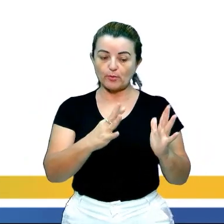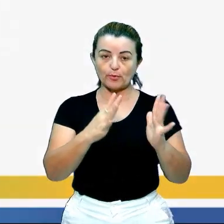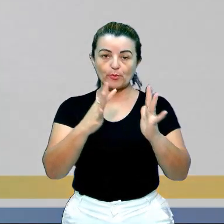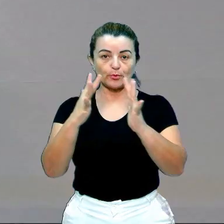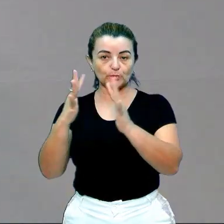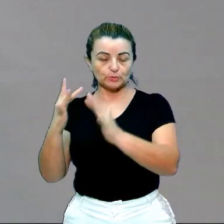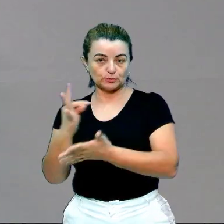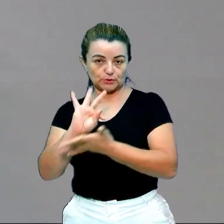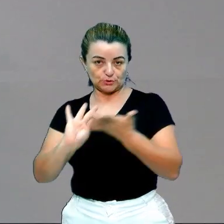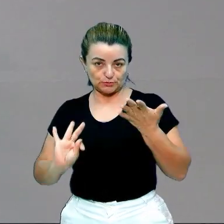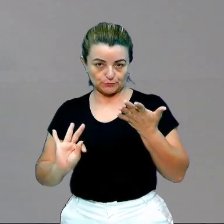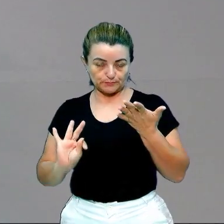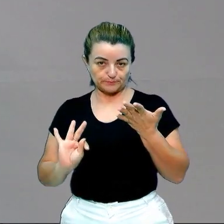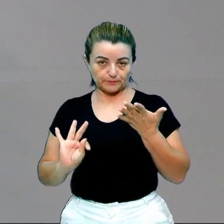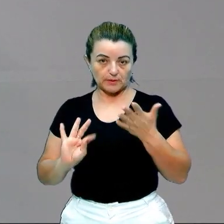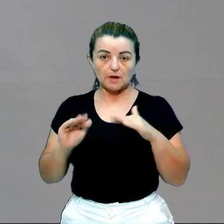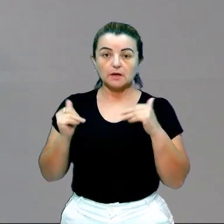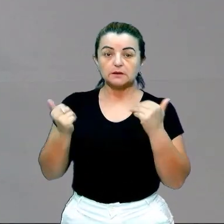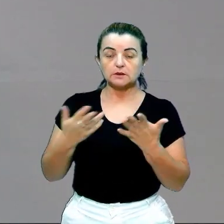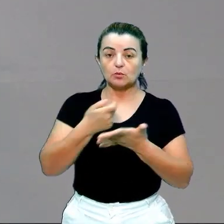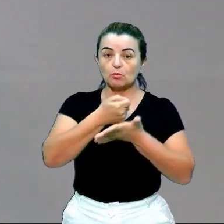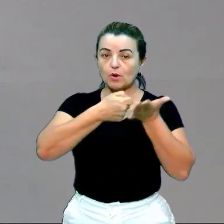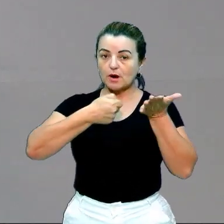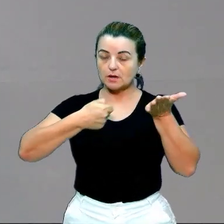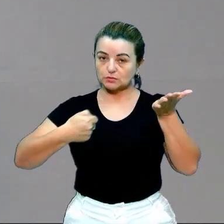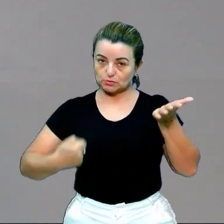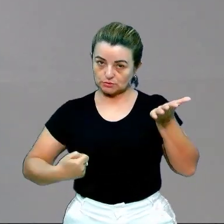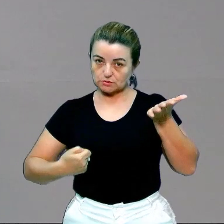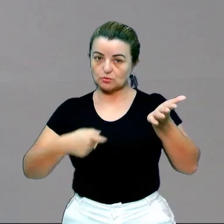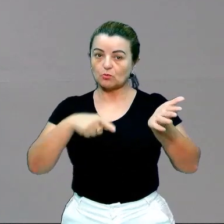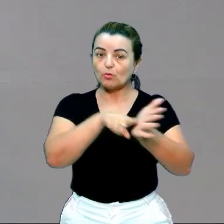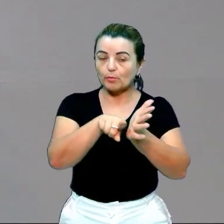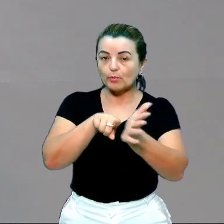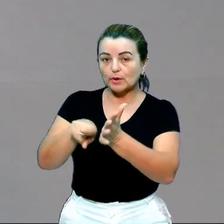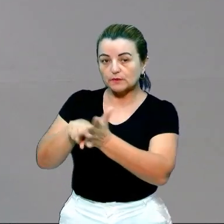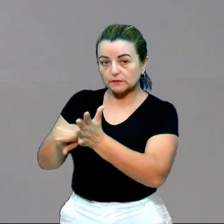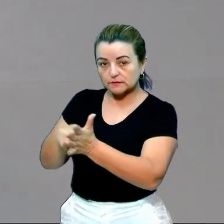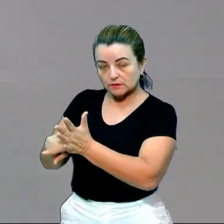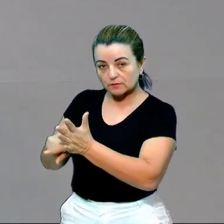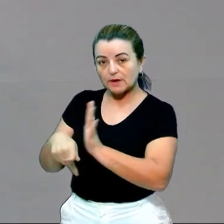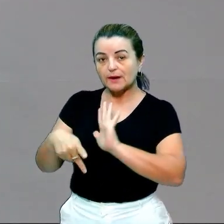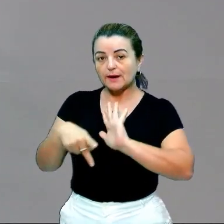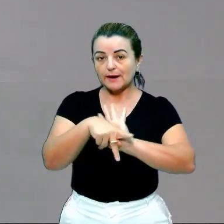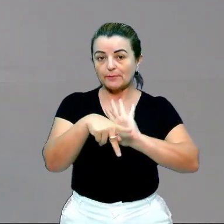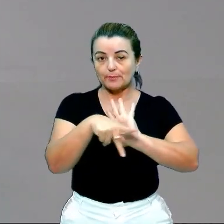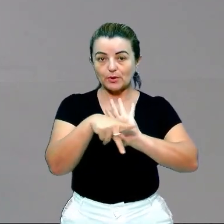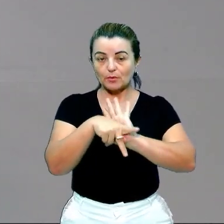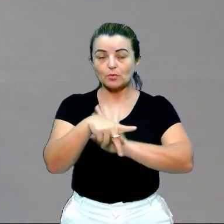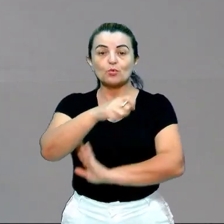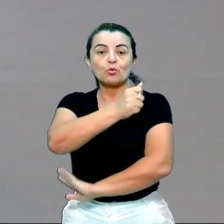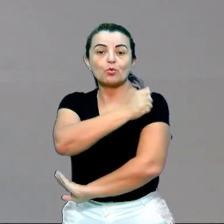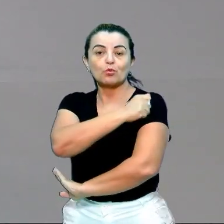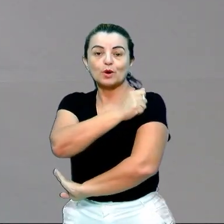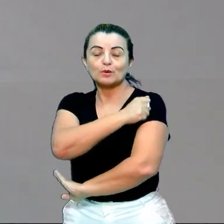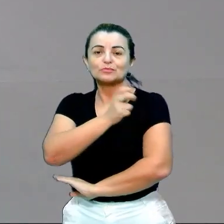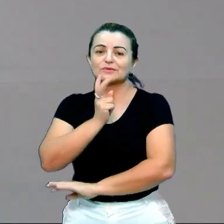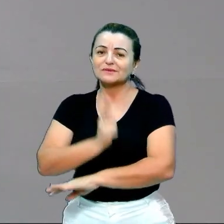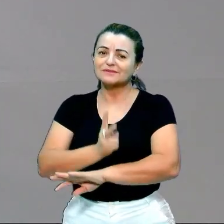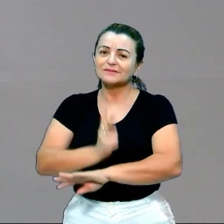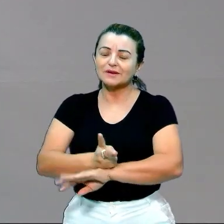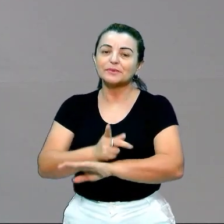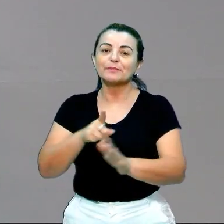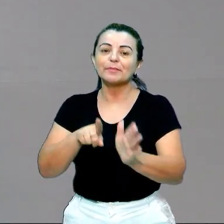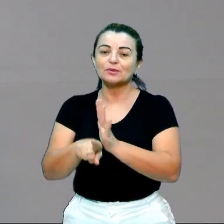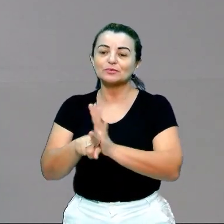texto. Então, uma redação por questionamento é aquela redação que o aluno sempre pergunta em alguma aula.